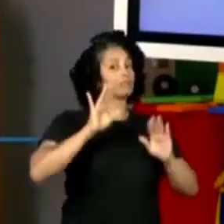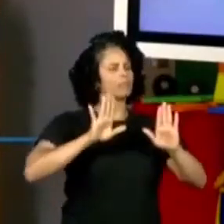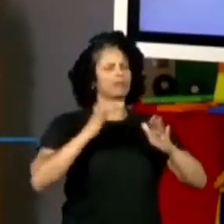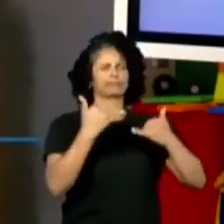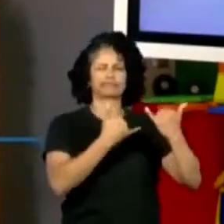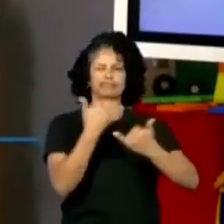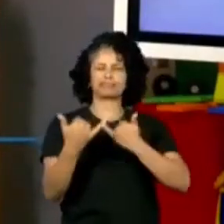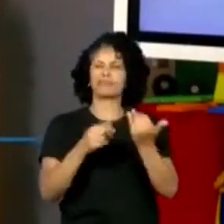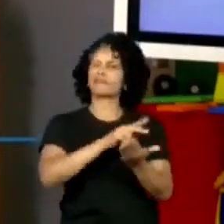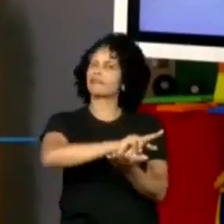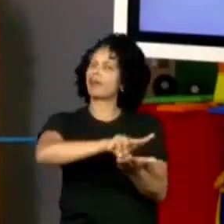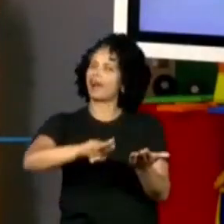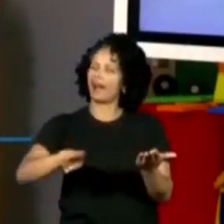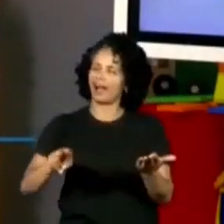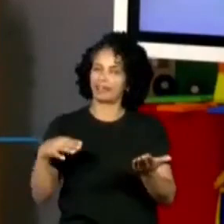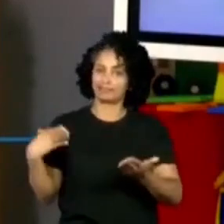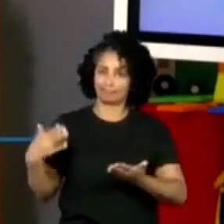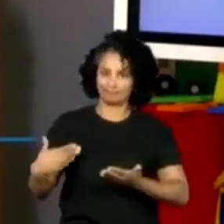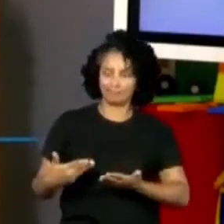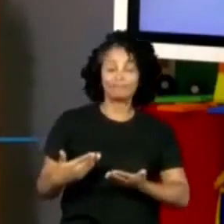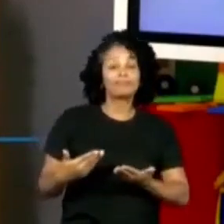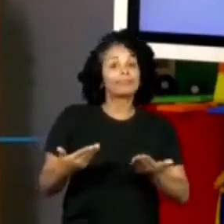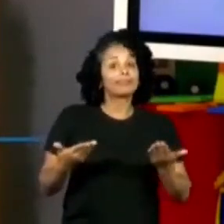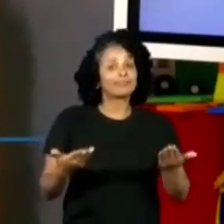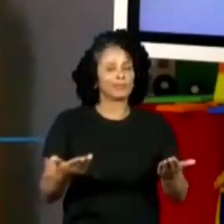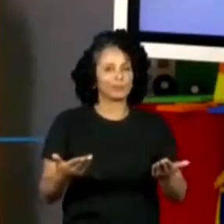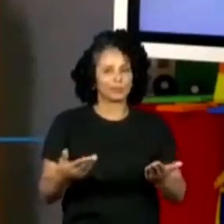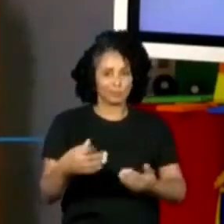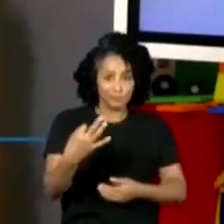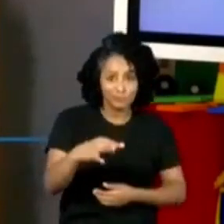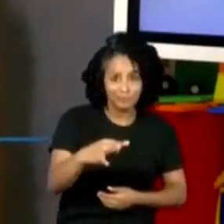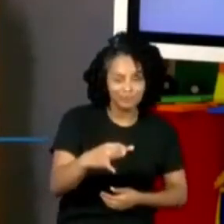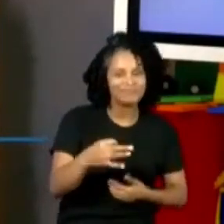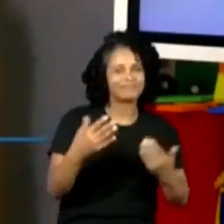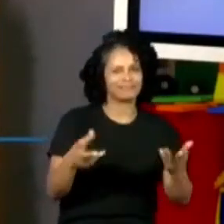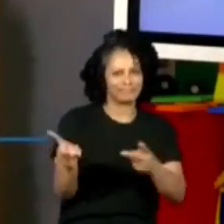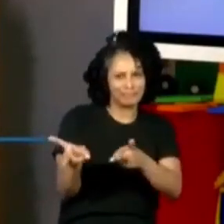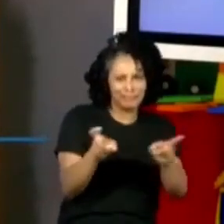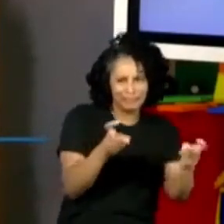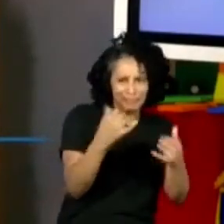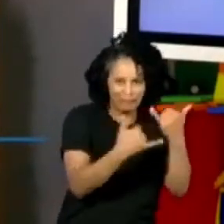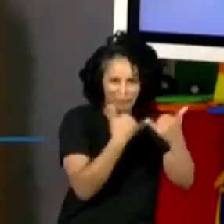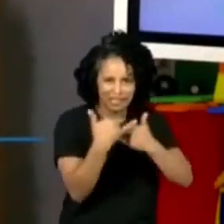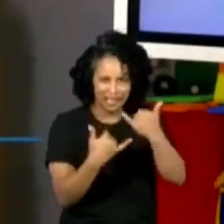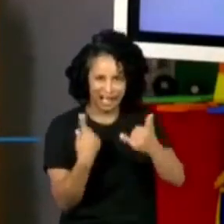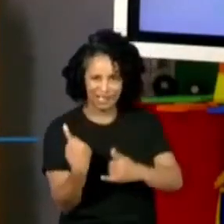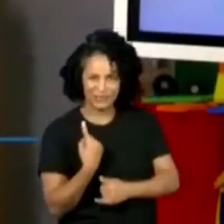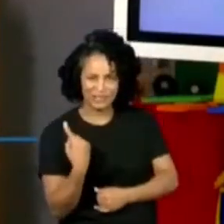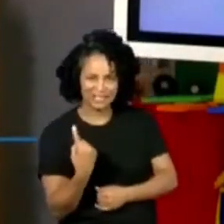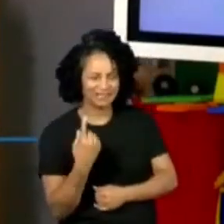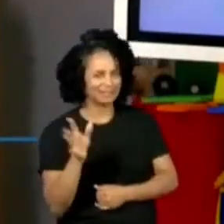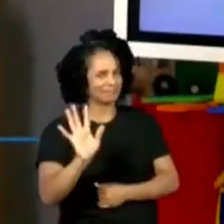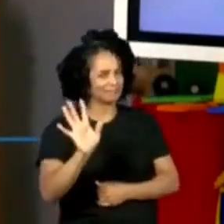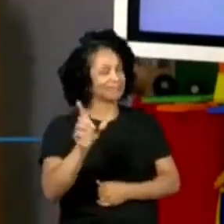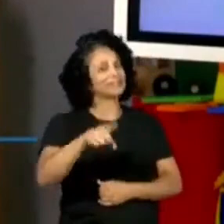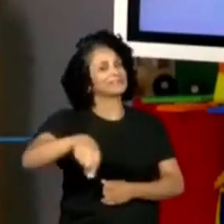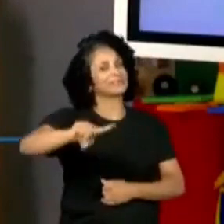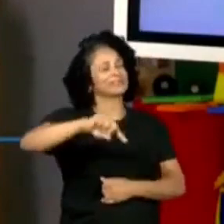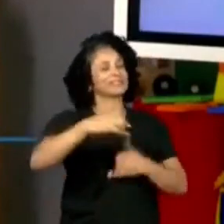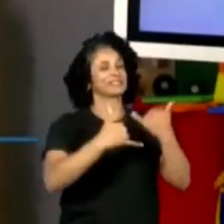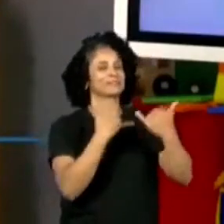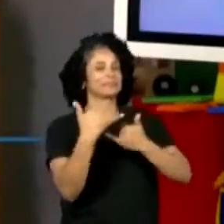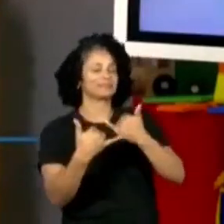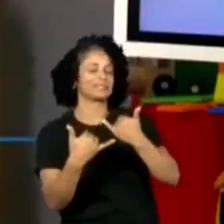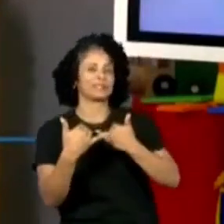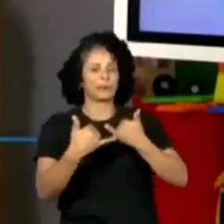brincadeiras no dia de hoje. Certo? E aí, vocês já perceberam, não dá para brincar sozinho. Eu brinco com vocês do lado daí e trouxe